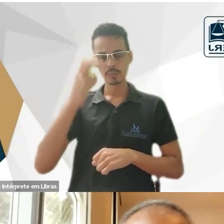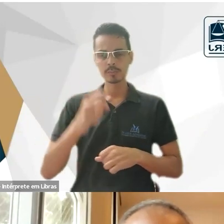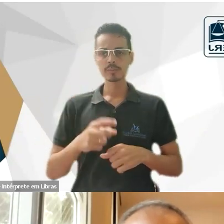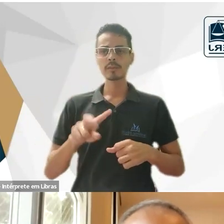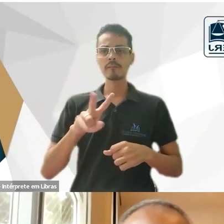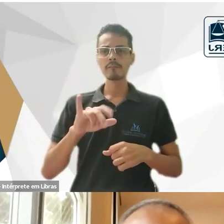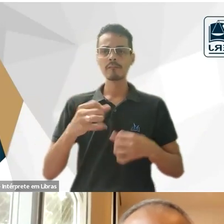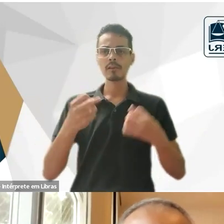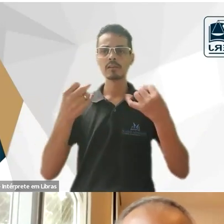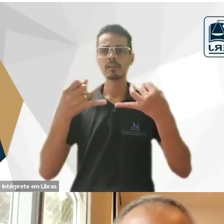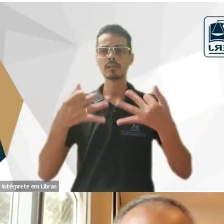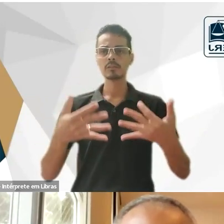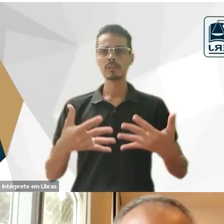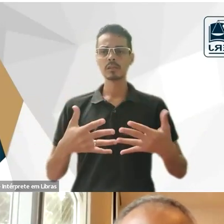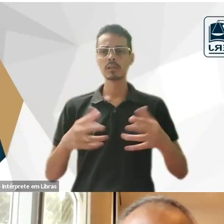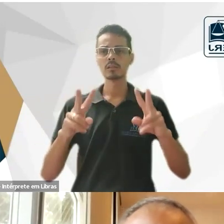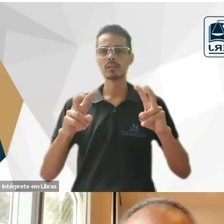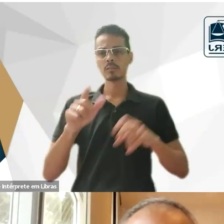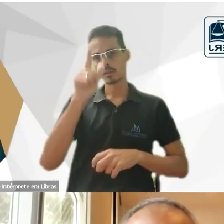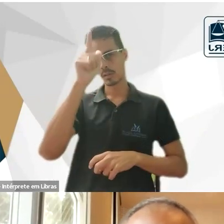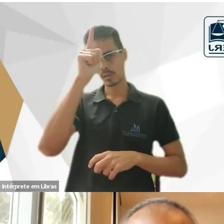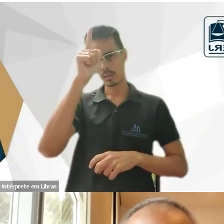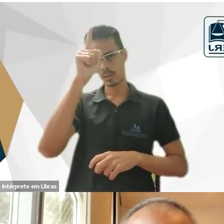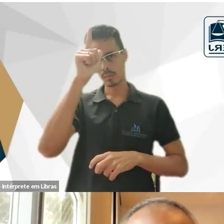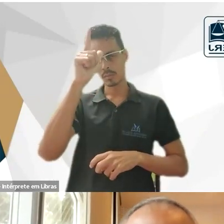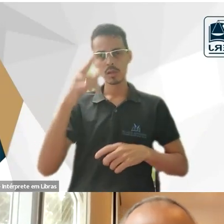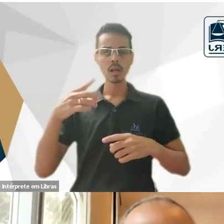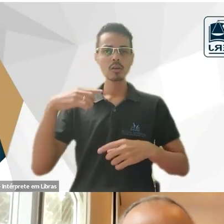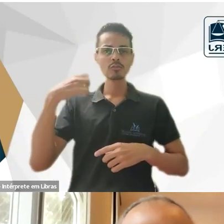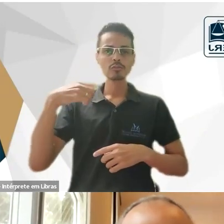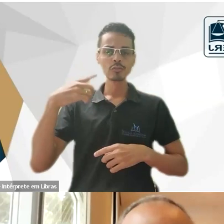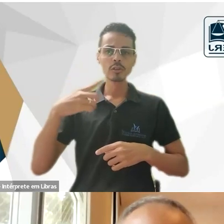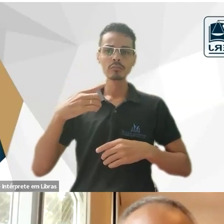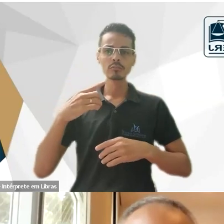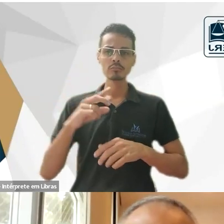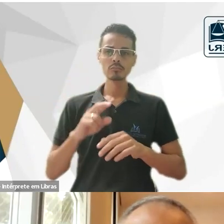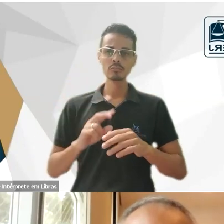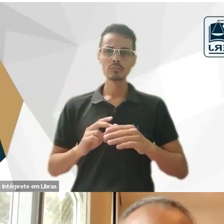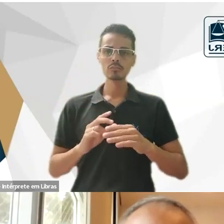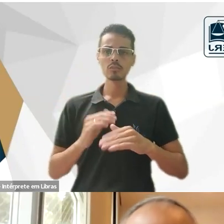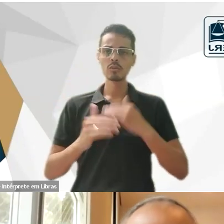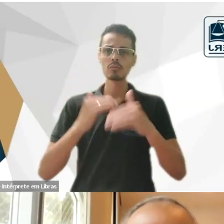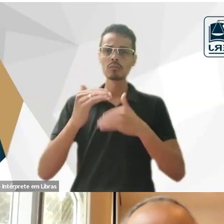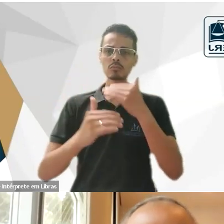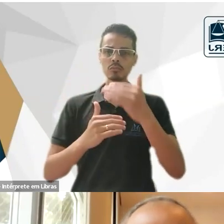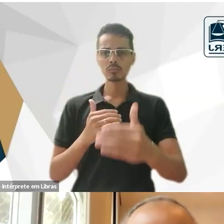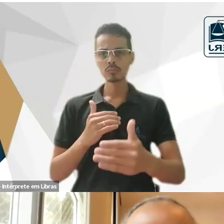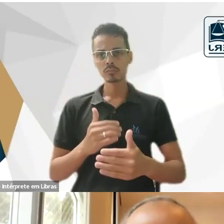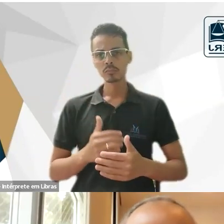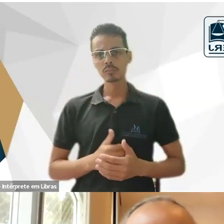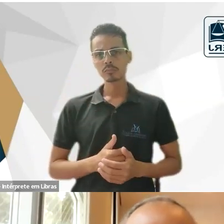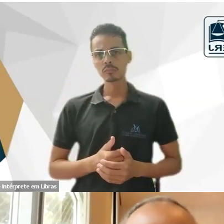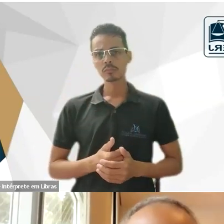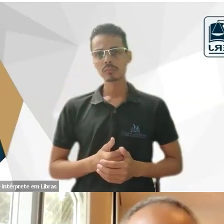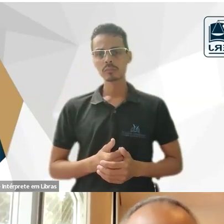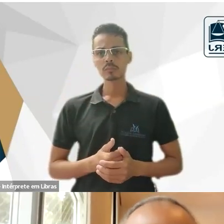justamente o tema Alemanha de Tobias Barreto, Direito, Evolucionismo e Antitomismo. Então, professor Ricardo, o